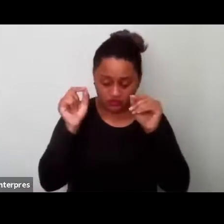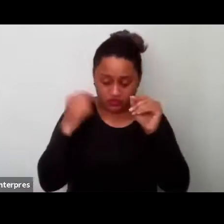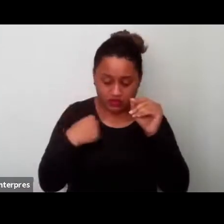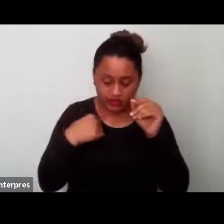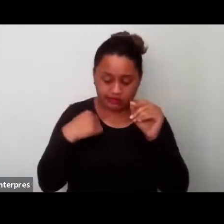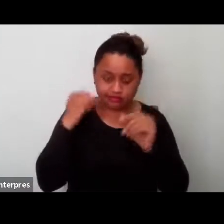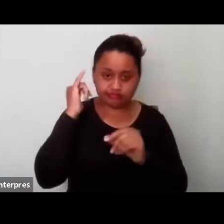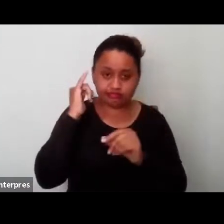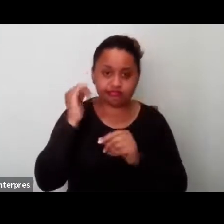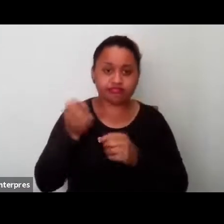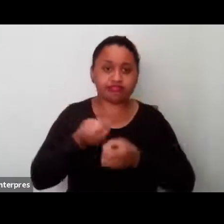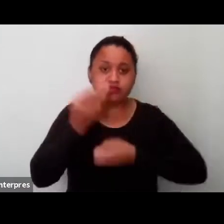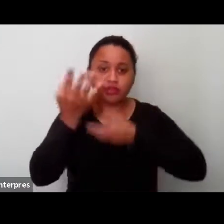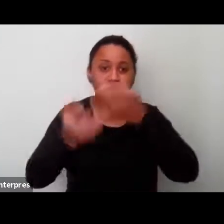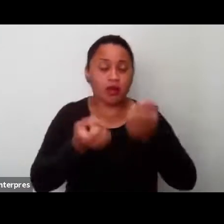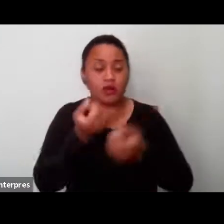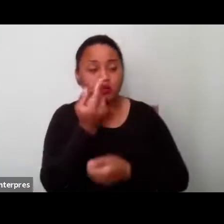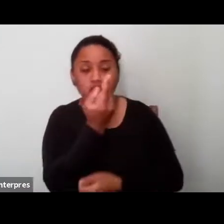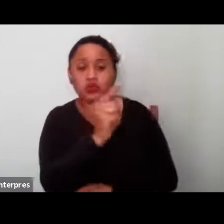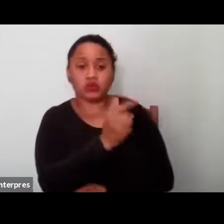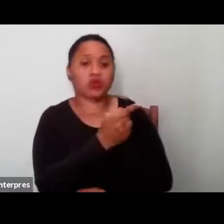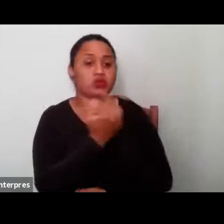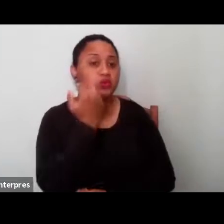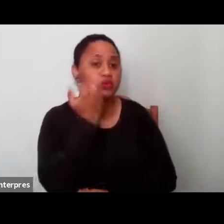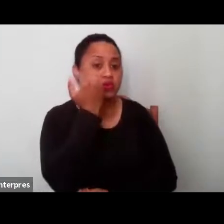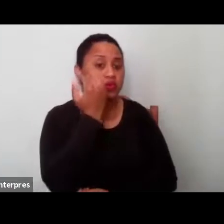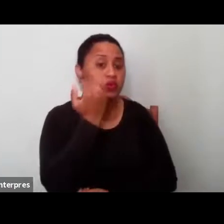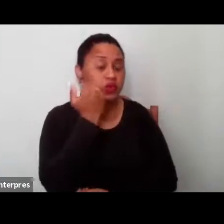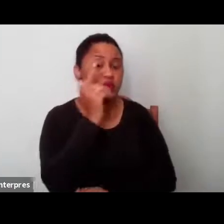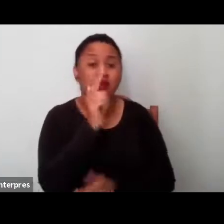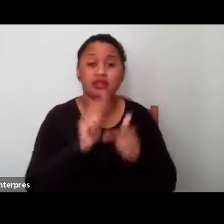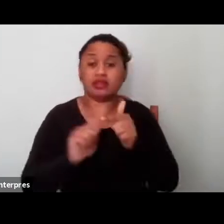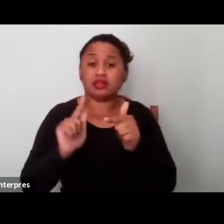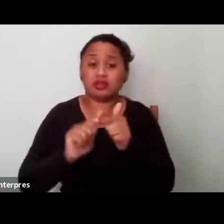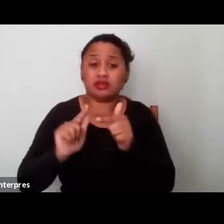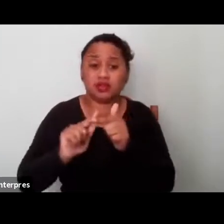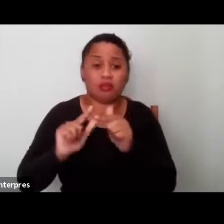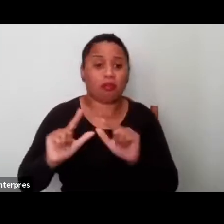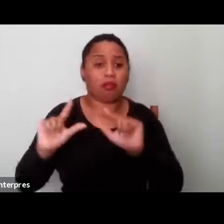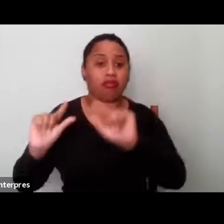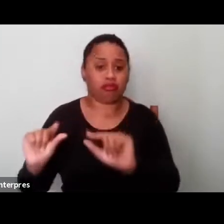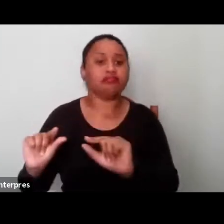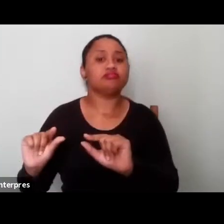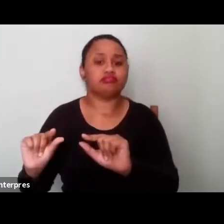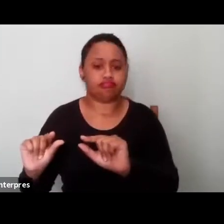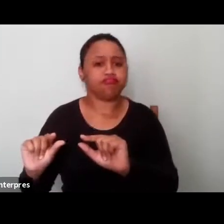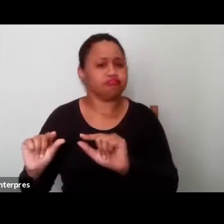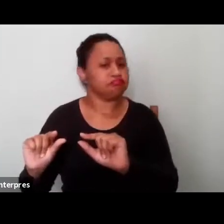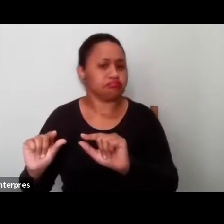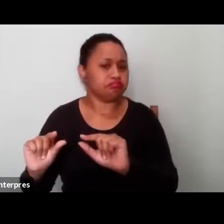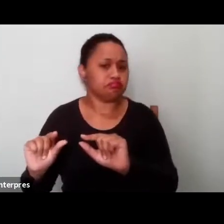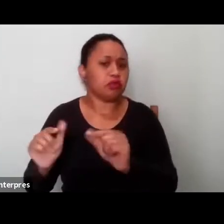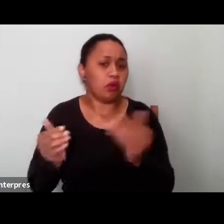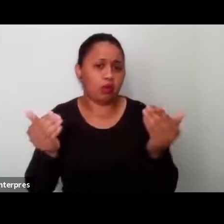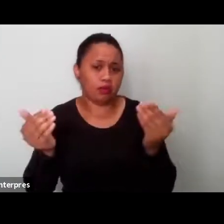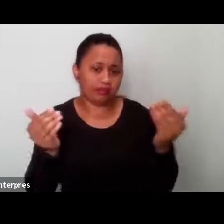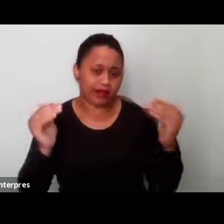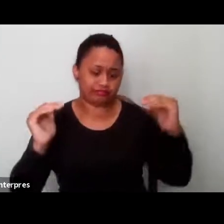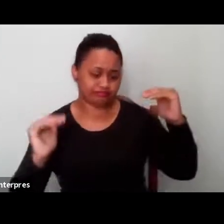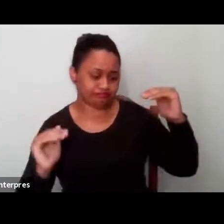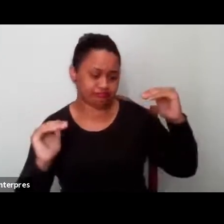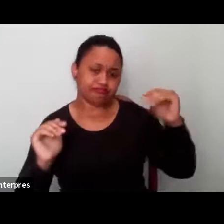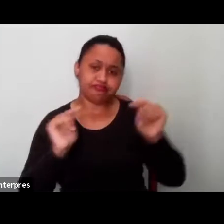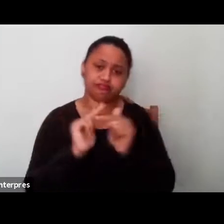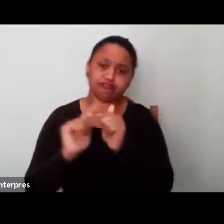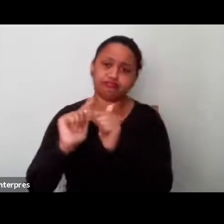das outras, dos outros adolescentes, esses problemas foram muito menores, né, e, do nosso ponto de